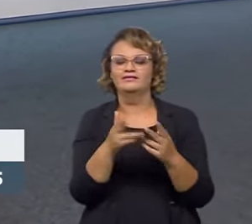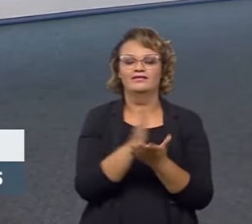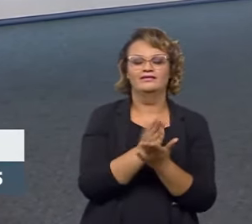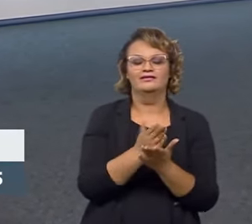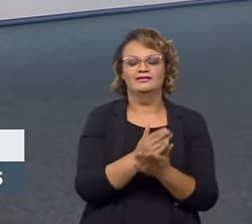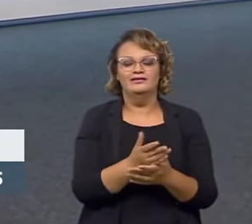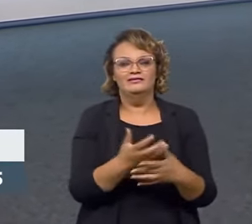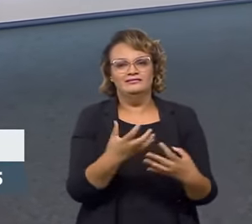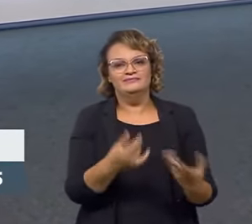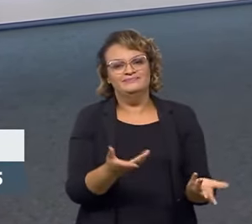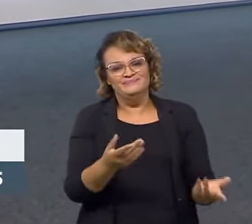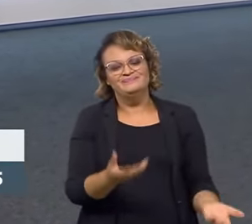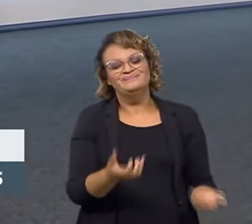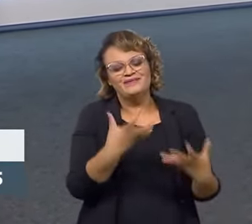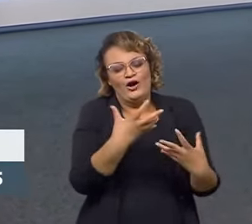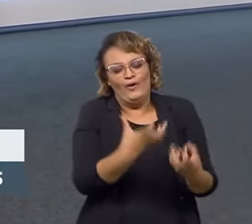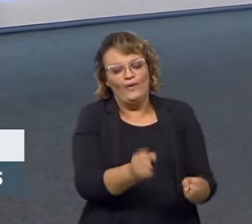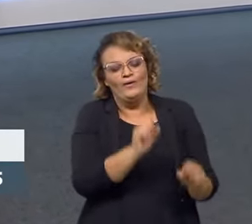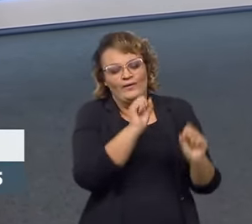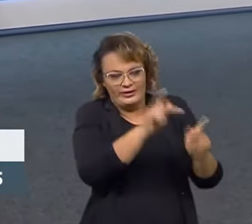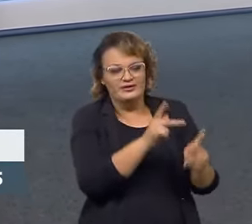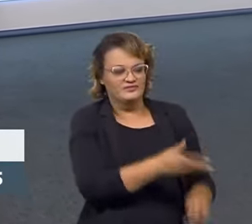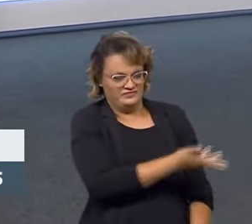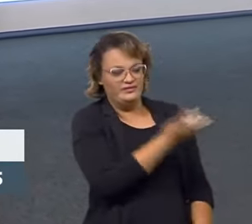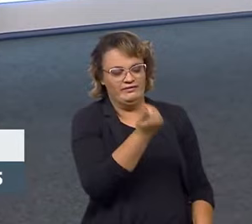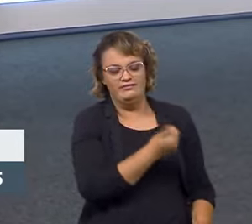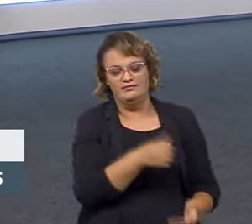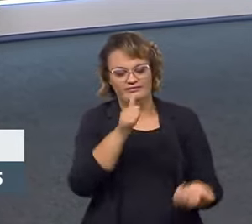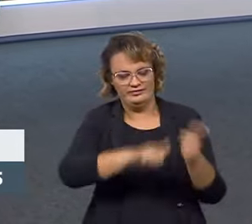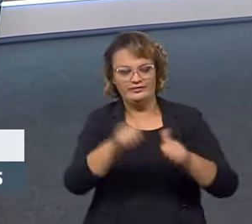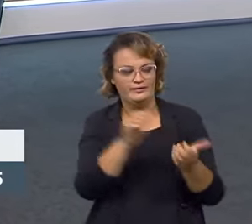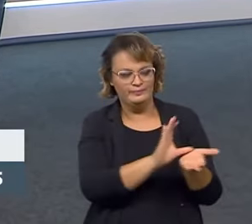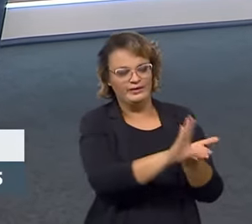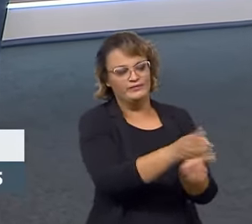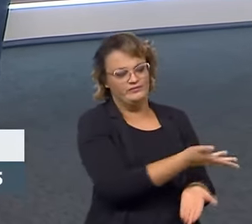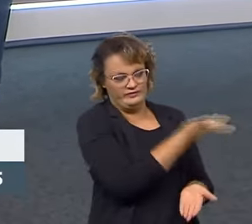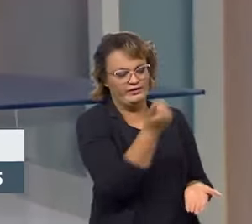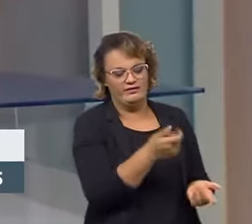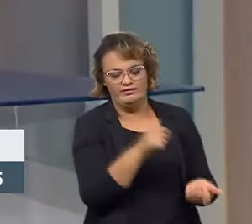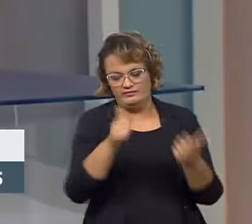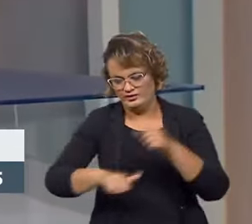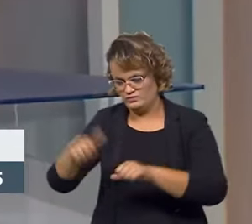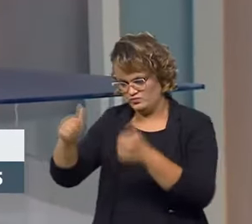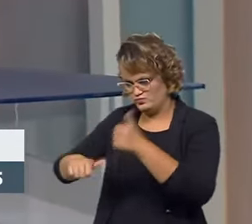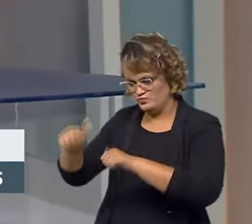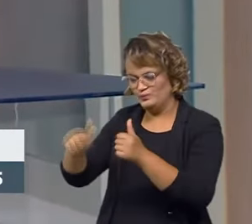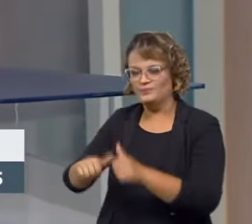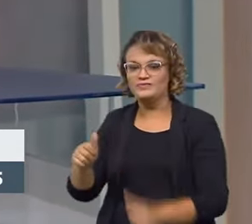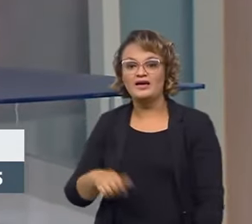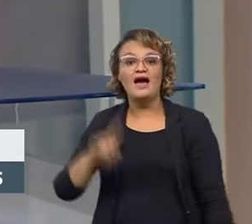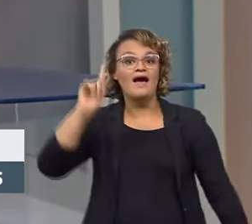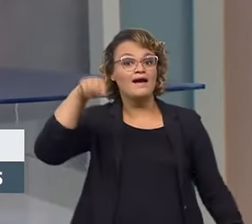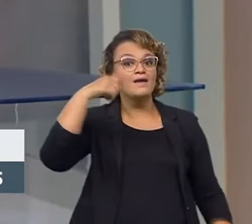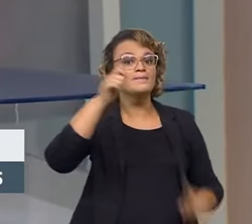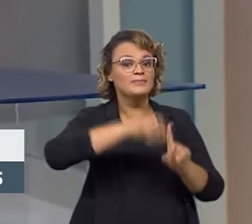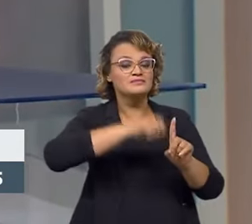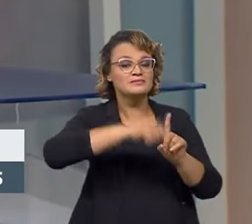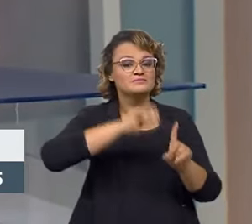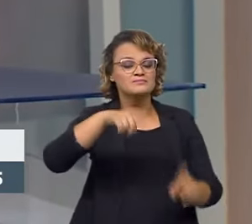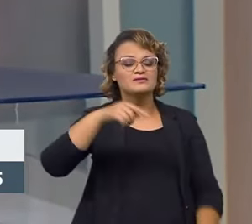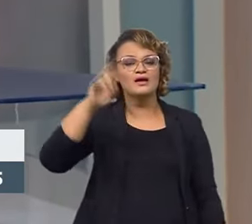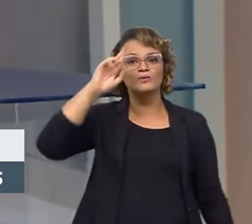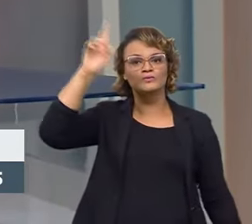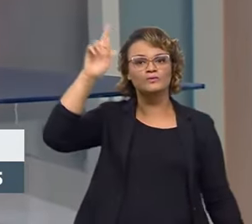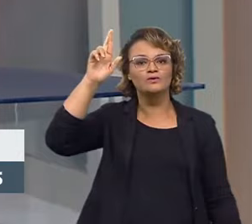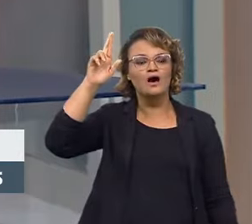se convenceu, não, vou fazer o certo, vou certificar meu produto. E o comentário do dono da empresa, alguns meses depois, foi, se